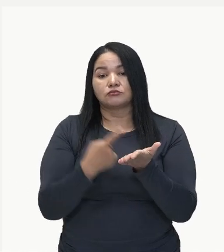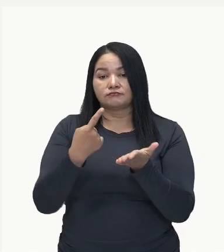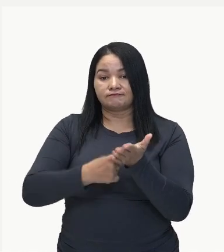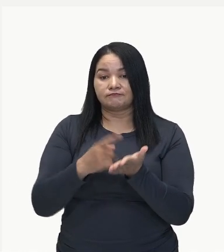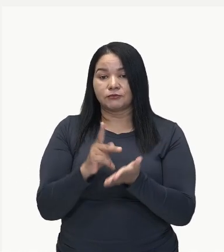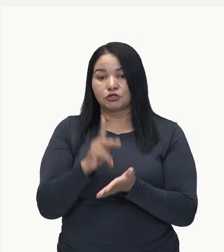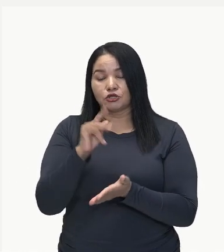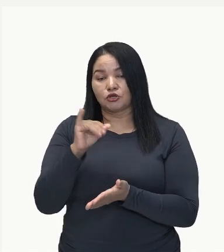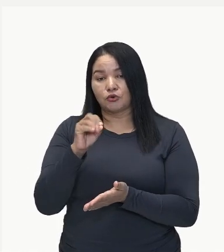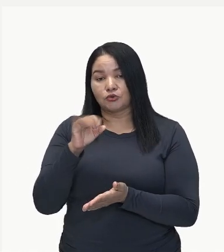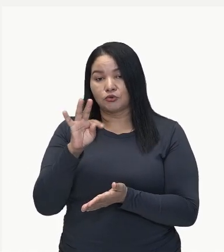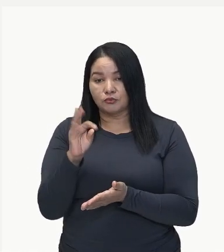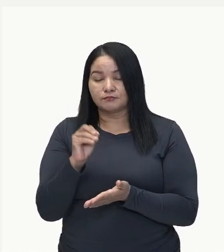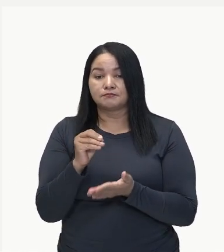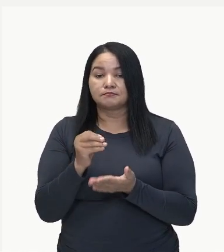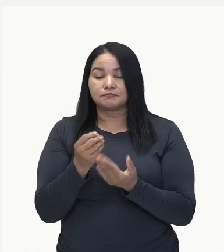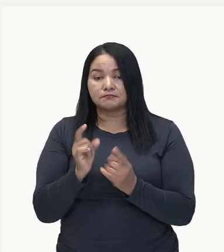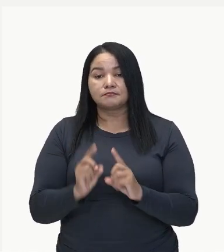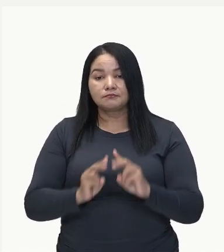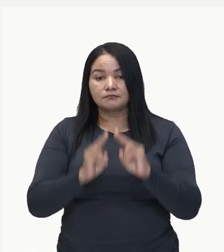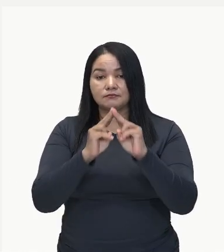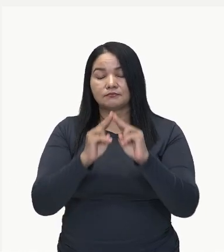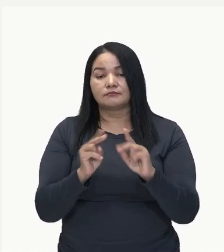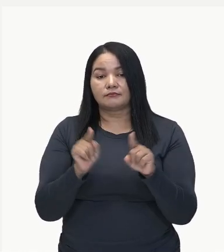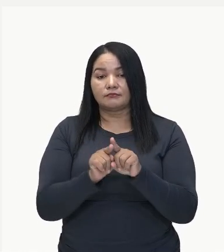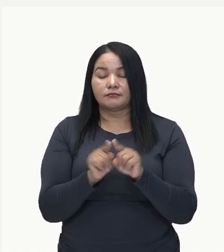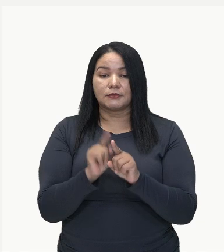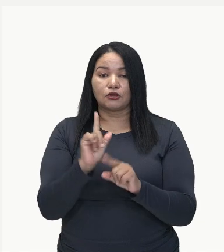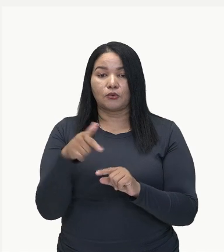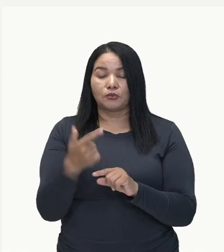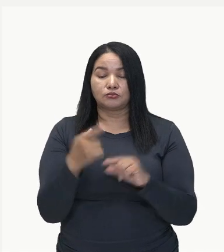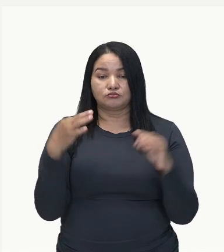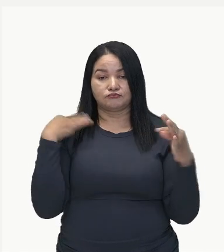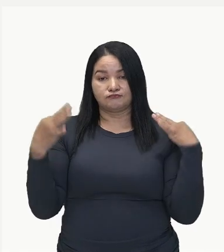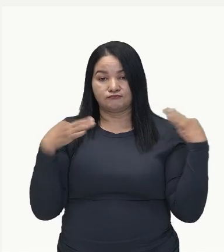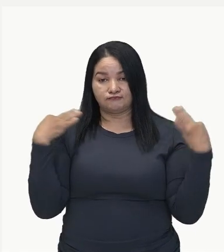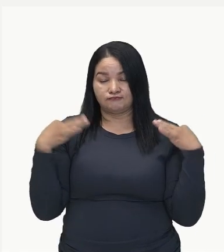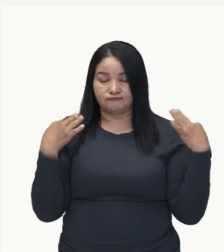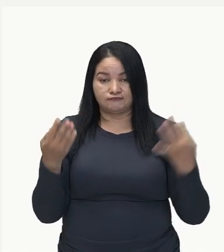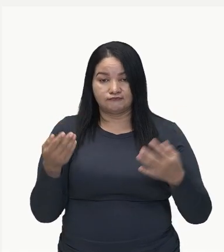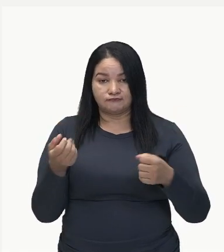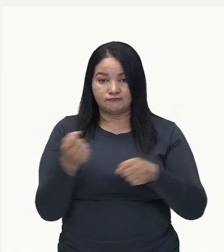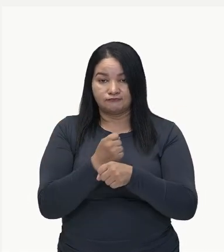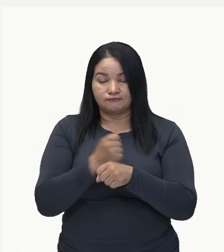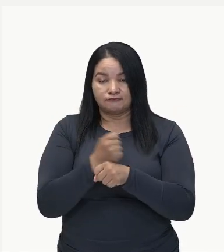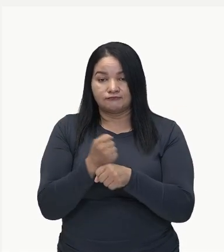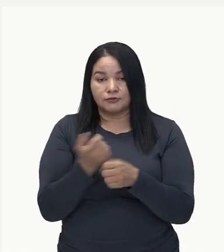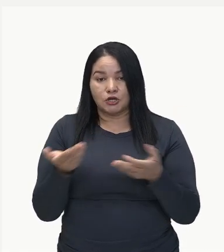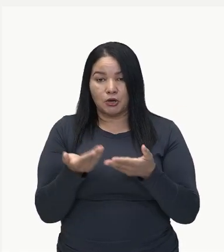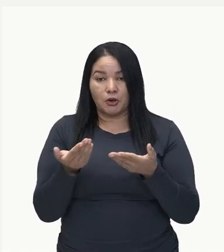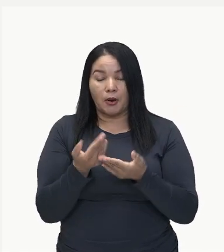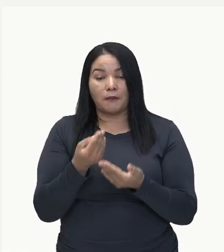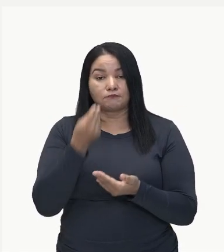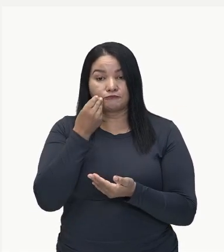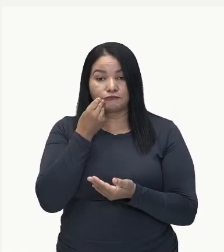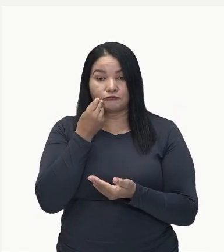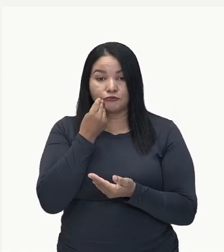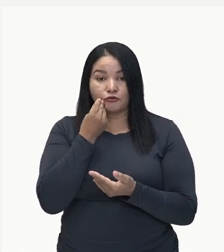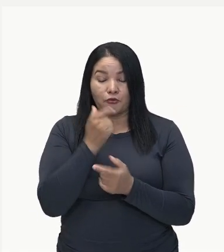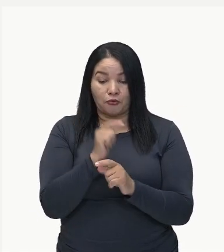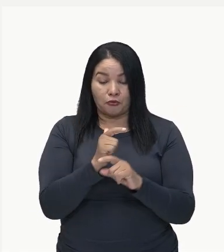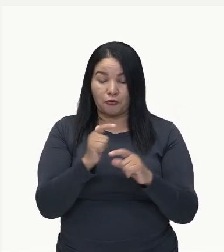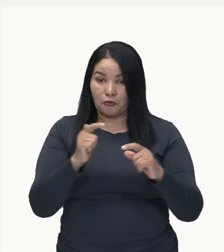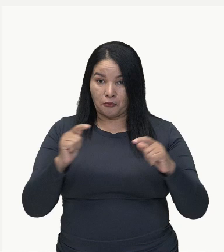fechar a parte econômica, a gente fala do turismo. Nos últimos anos, o turismo no Japão tem se experimentado um crescimento significativo.